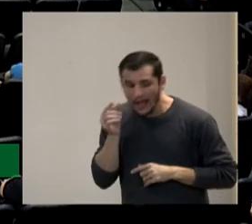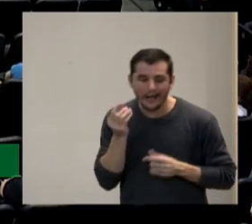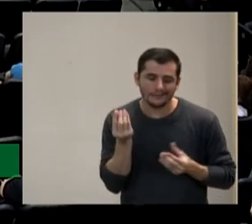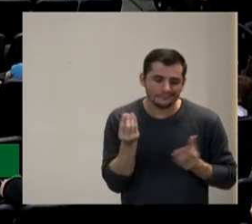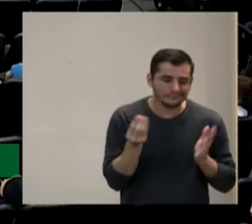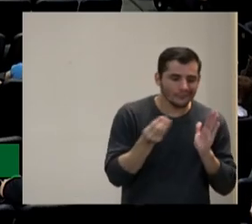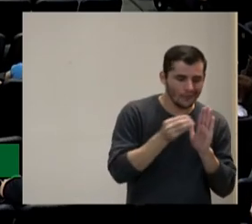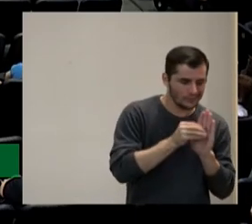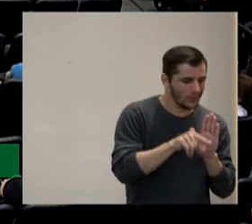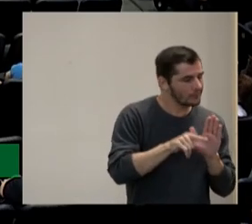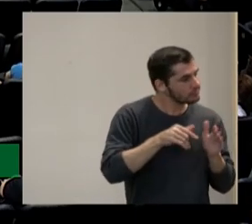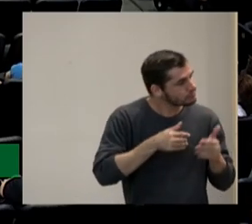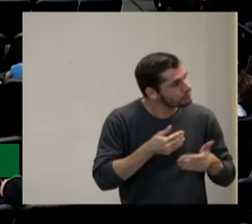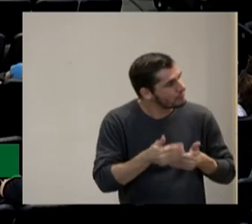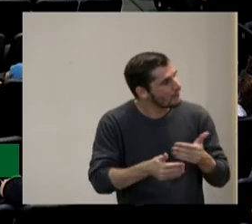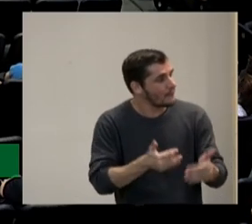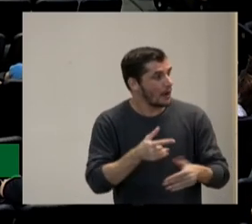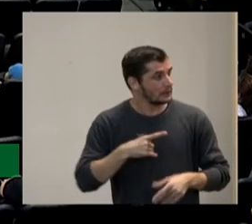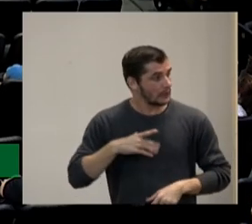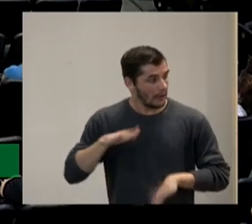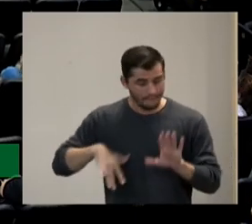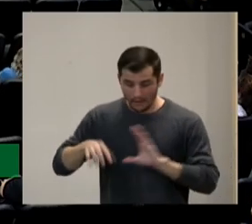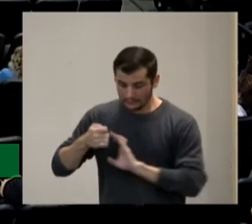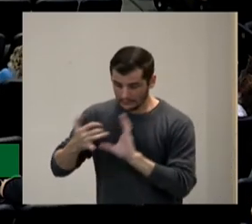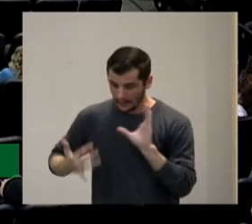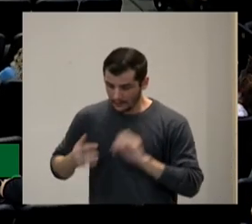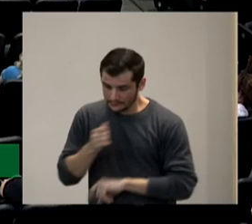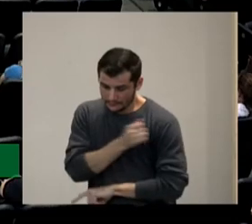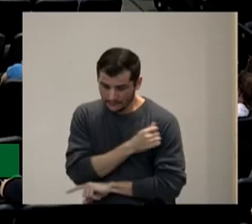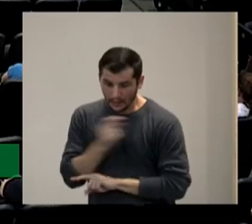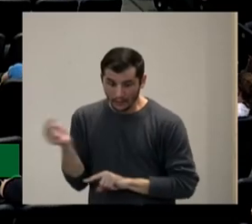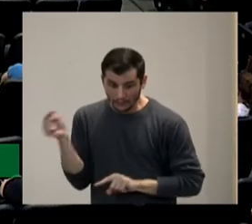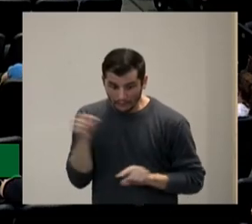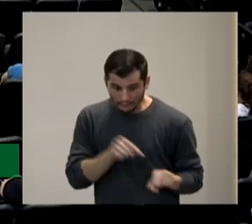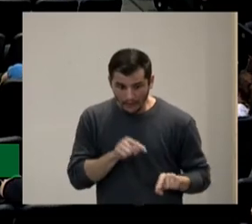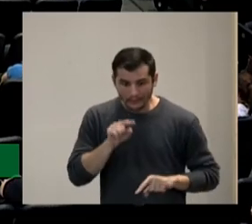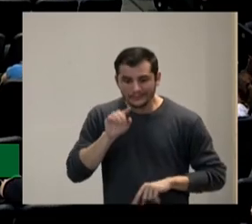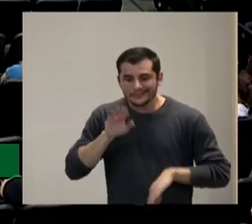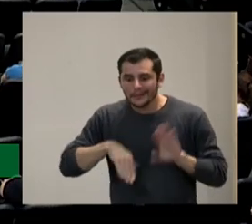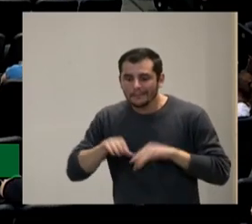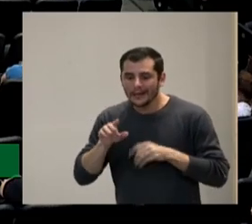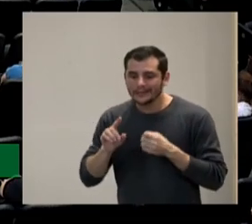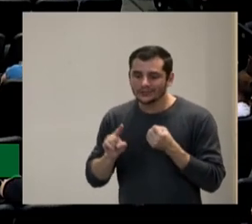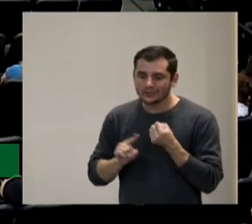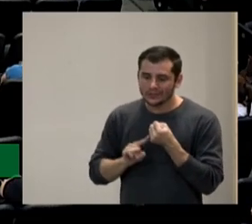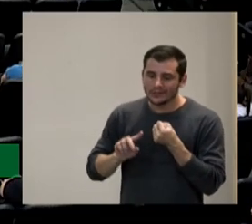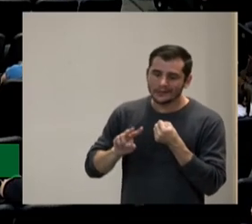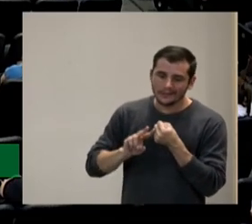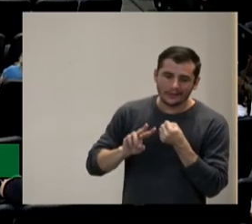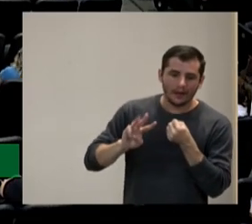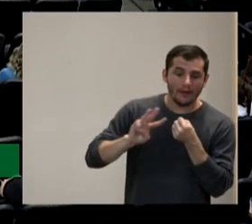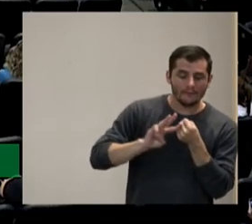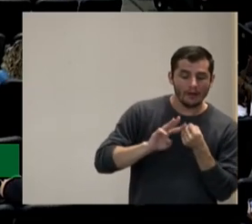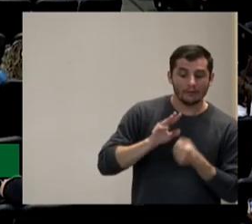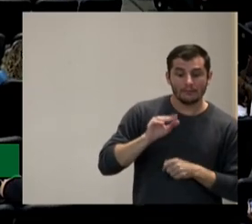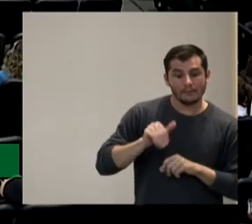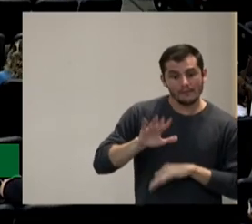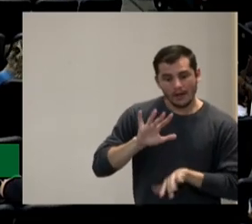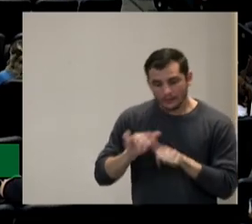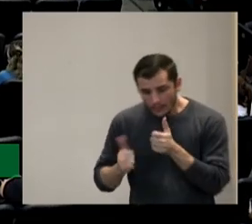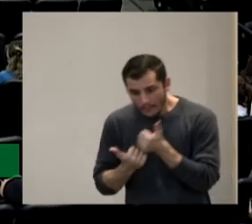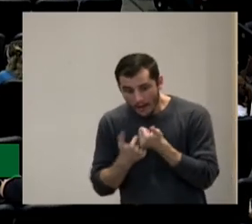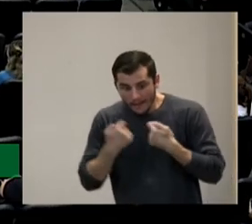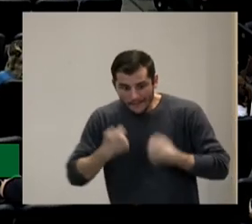entra com essa característica com um nível que precisa maior suporte eu posso